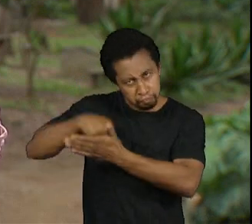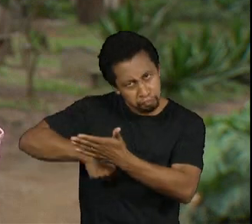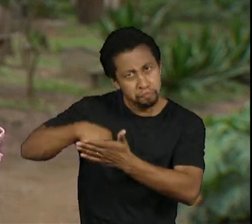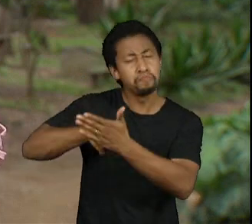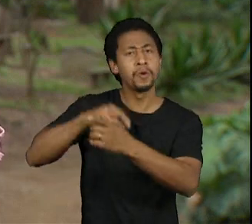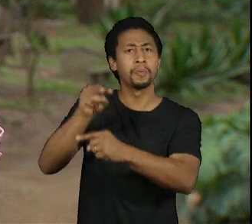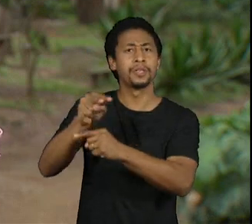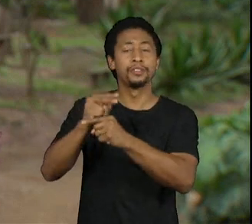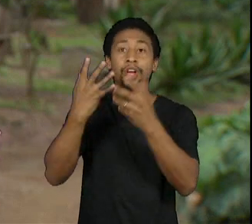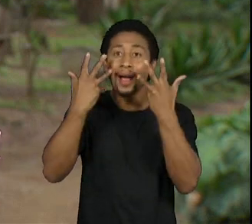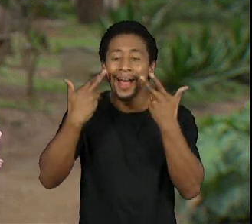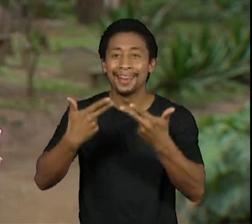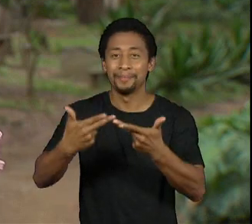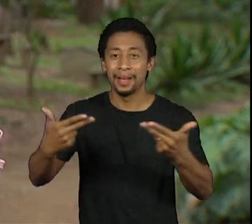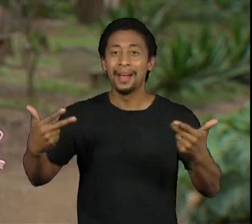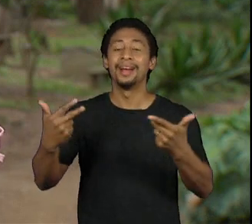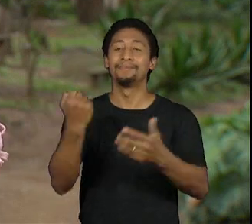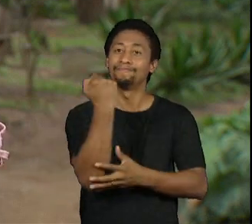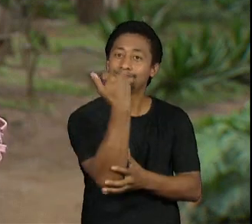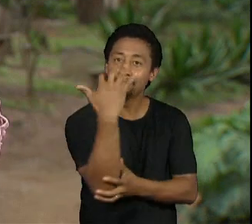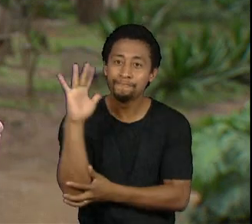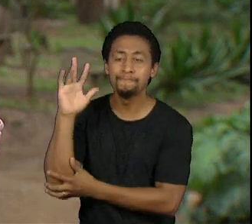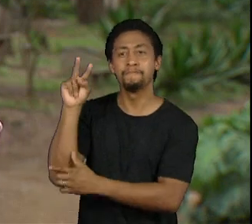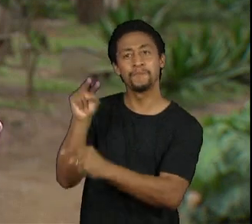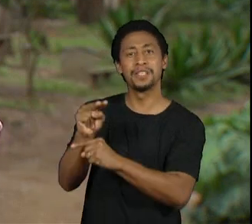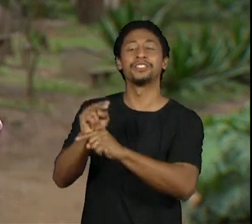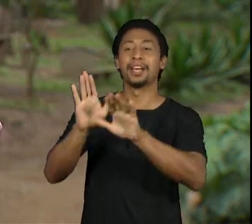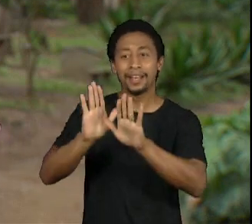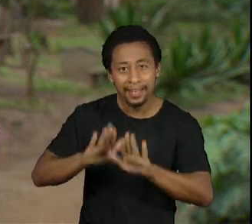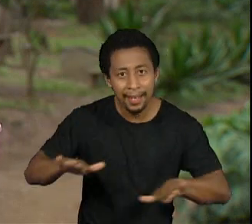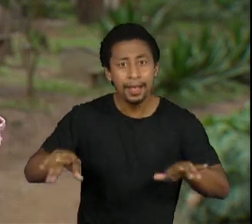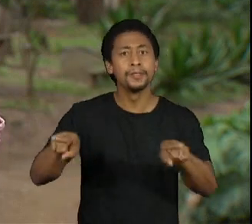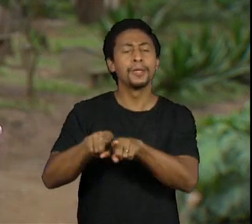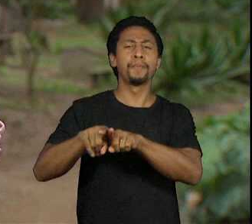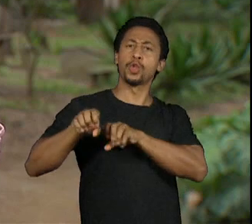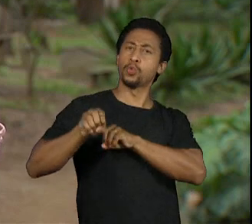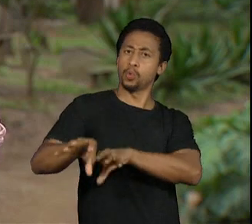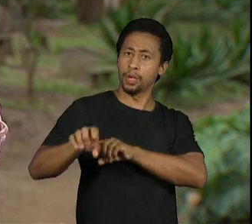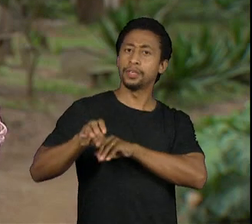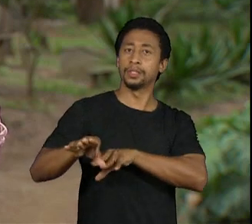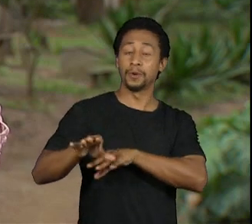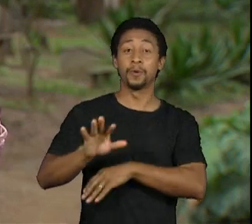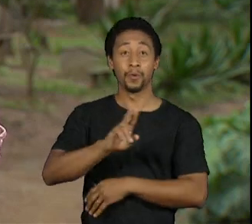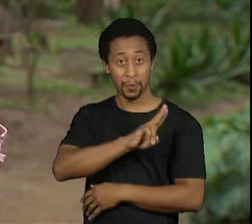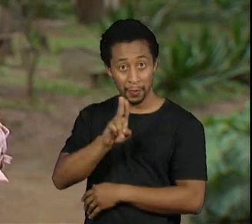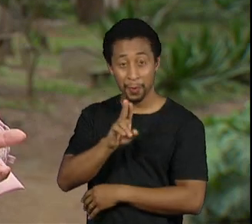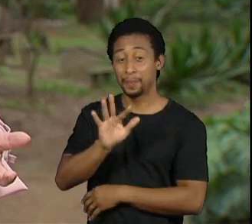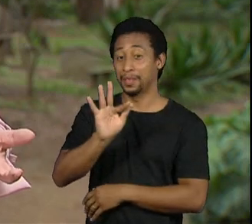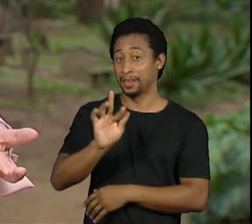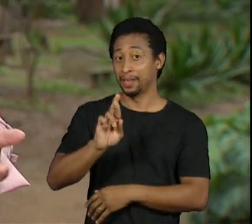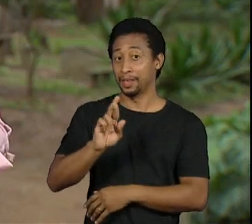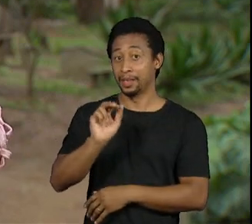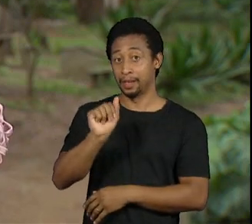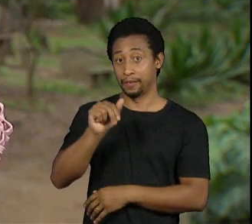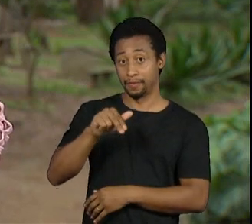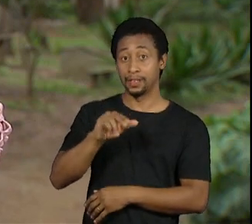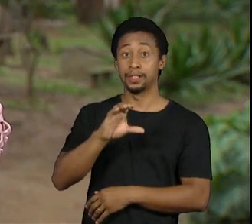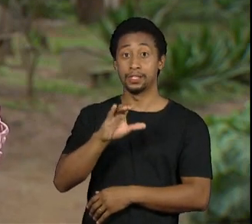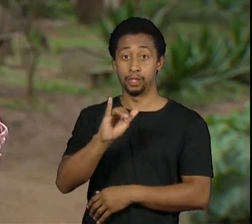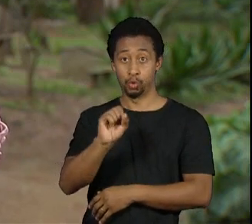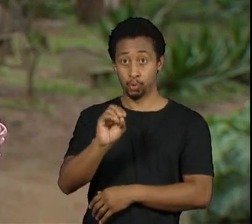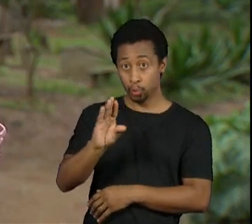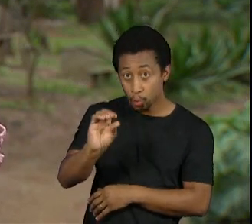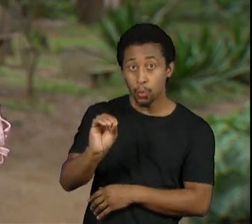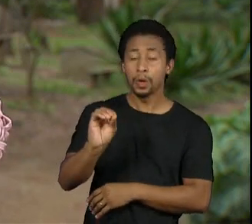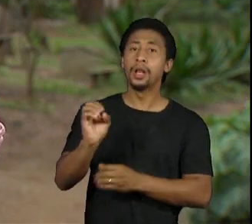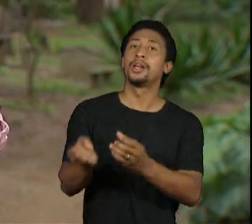crianças e o acesso à educação em seu país. Francisco Vera, de 11 anos, criou o grupo Guardiões pela